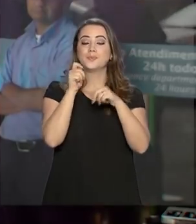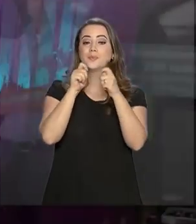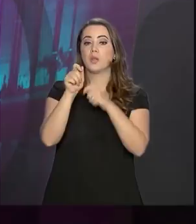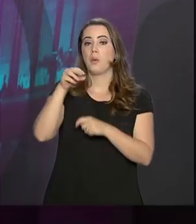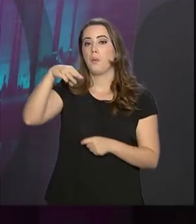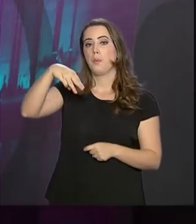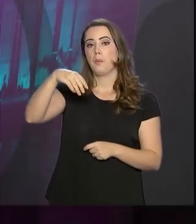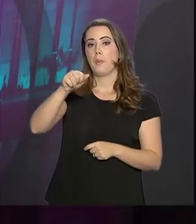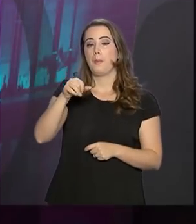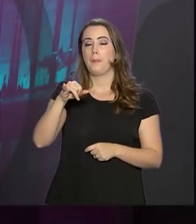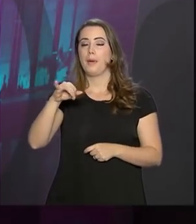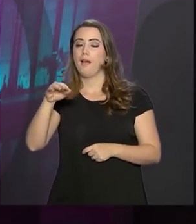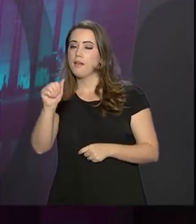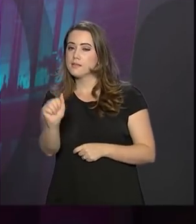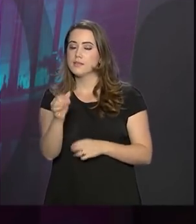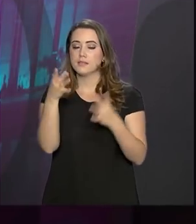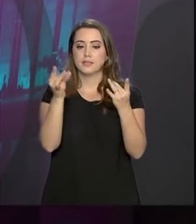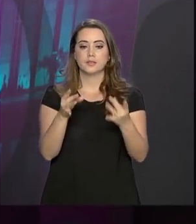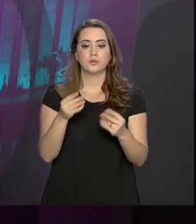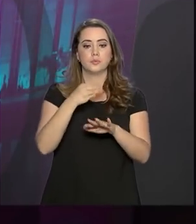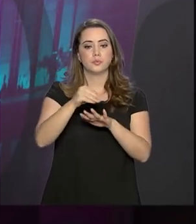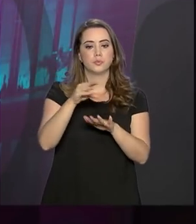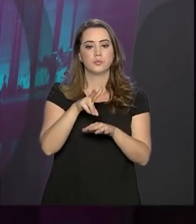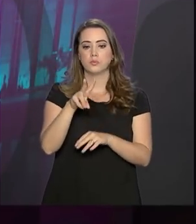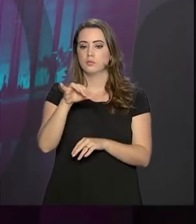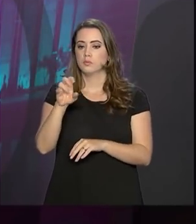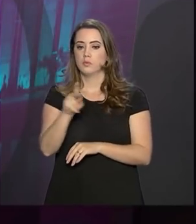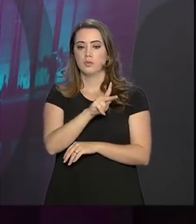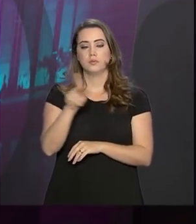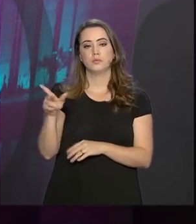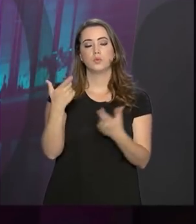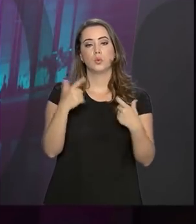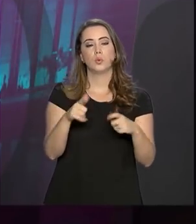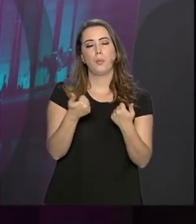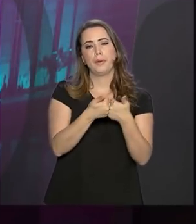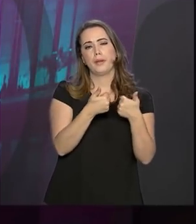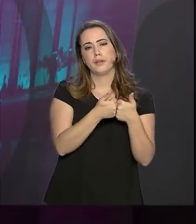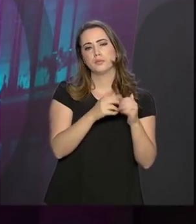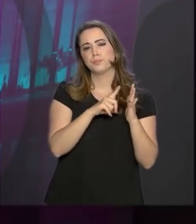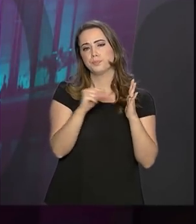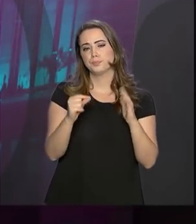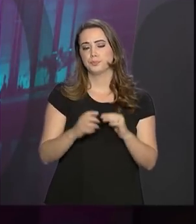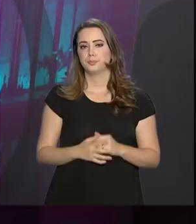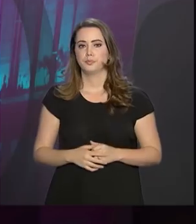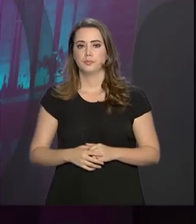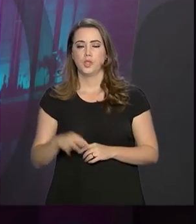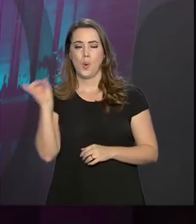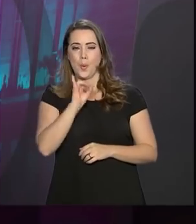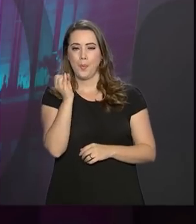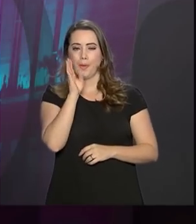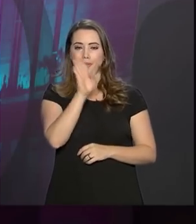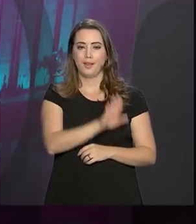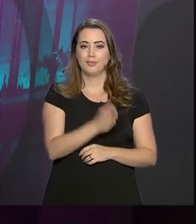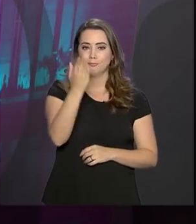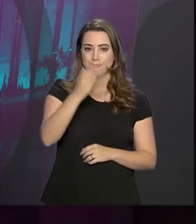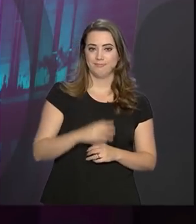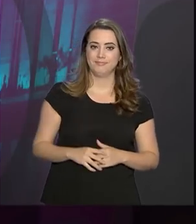Márcia Fernandes, que traz mais informações da vice-presidência no anexo do Palácio do Planalto. Boa tarde, Márcia.